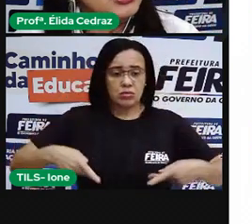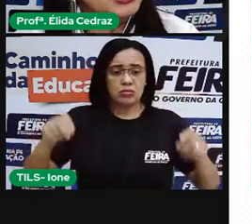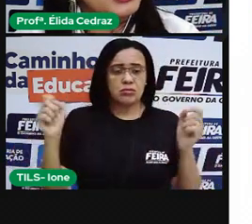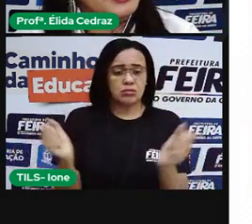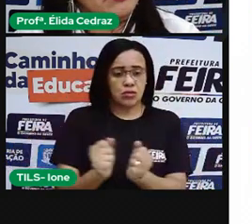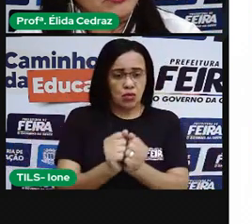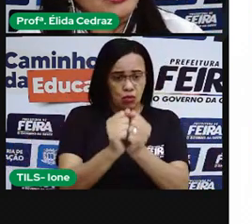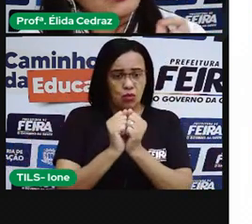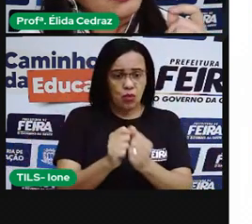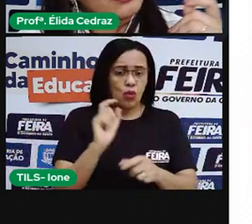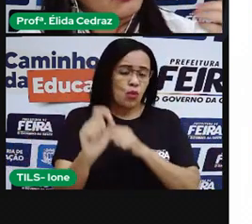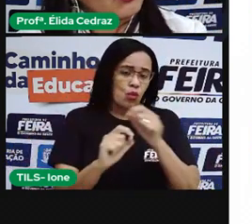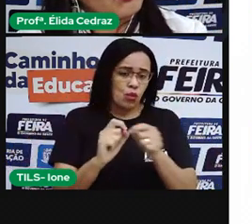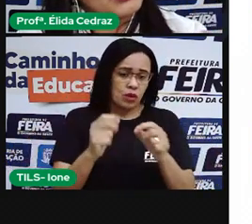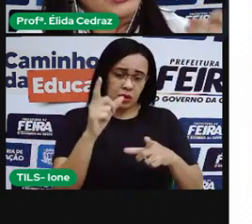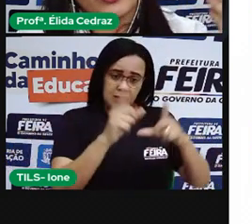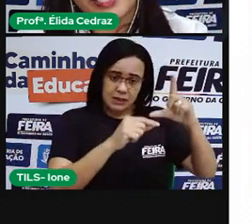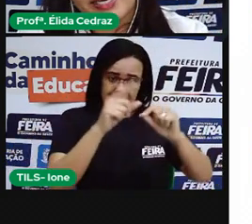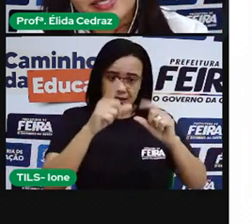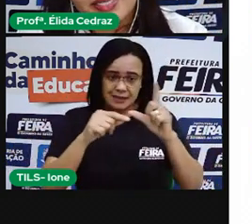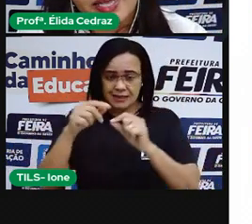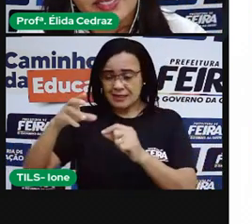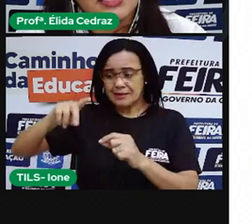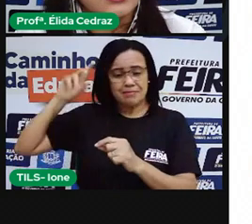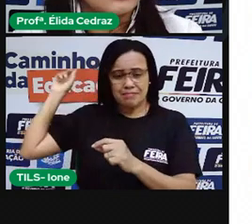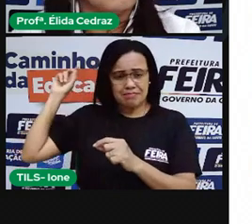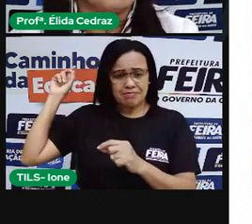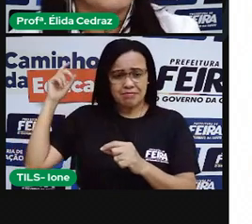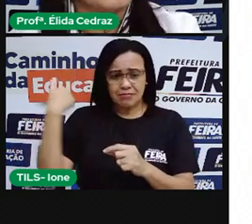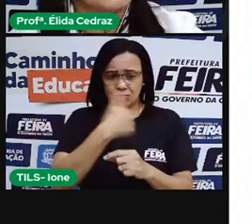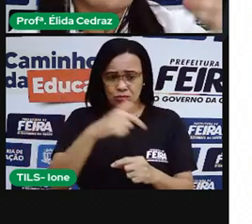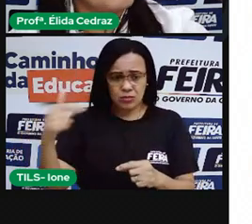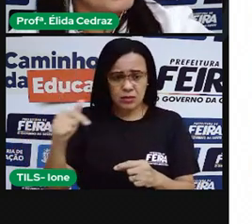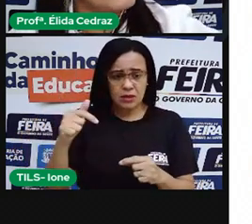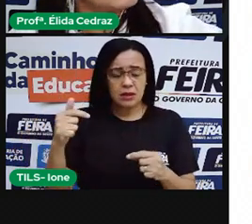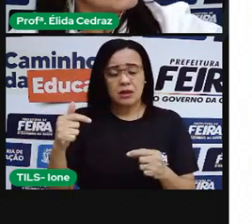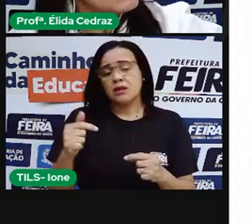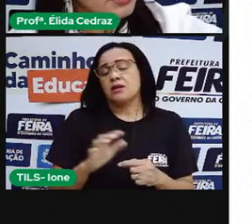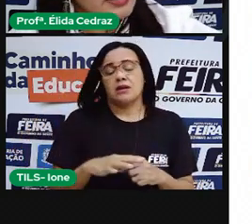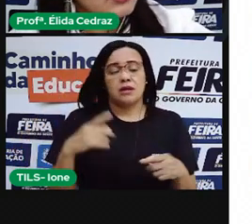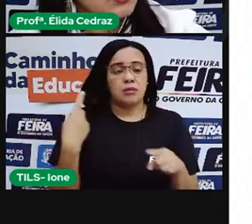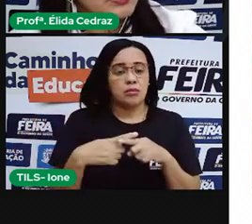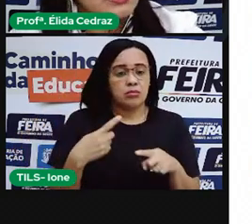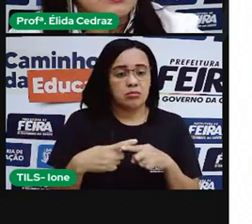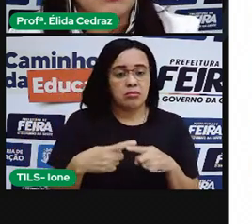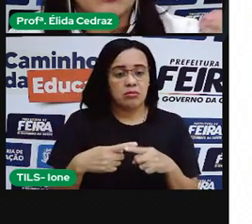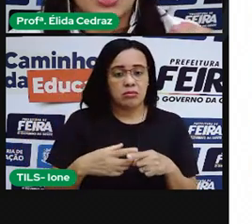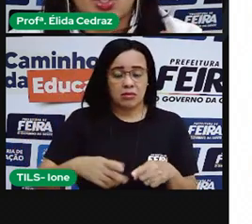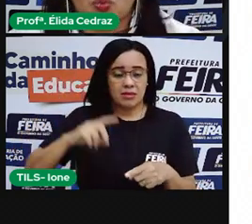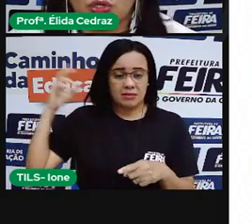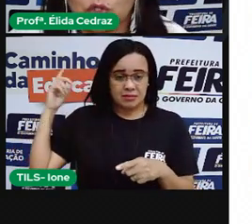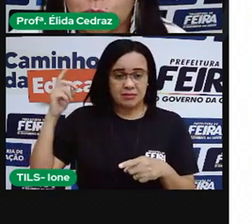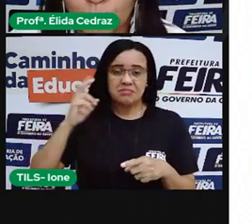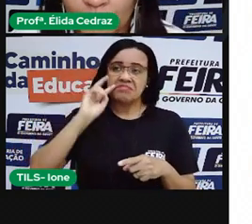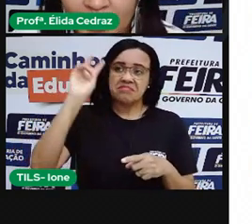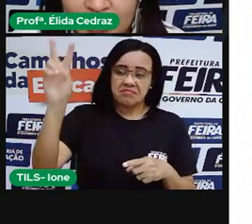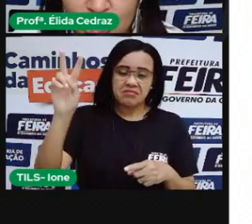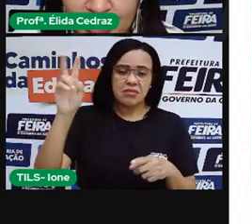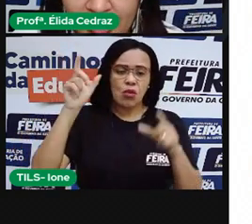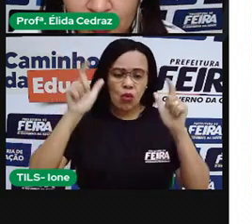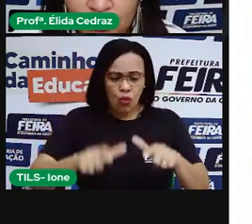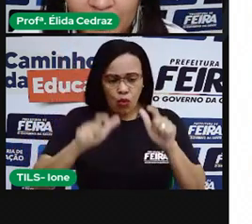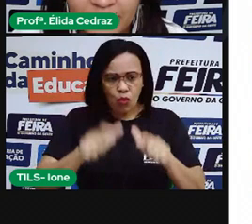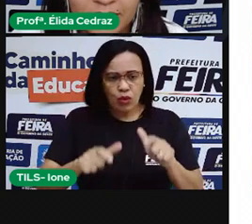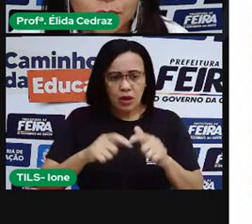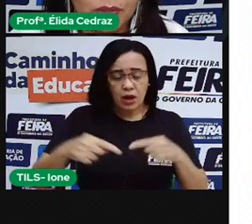existia como se localizar que não fosse pelas constelações. Quando os portugueses